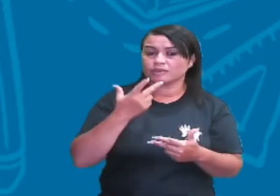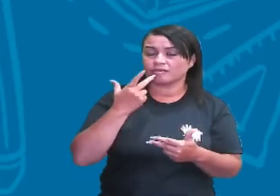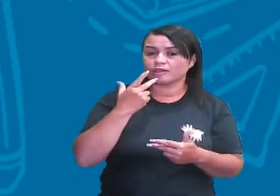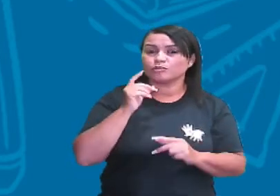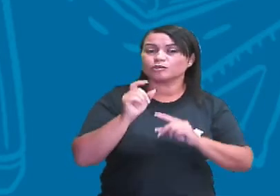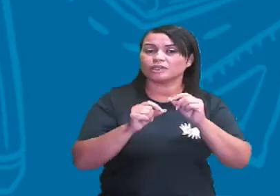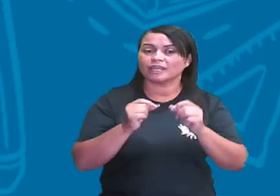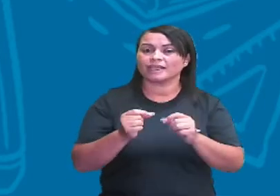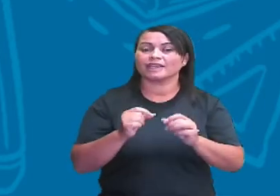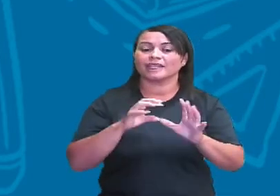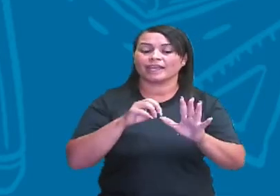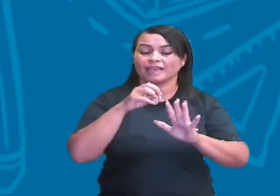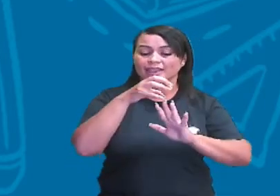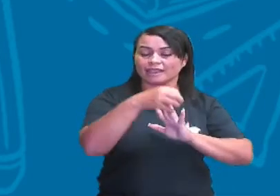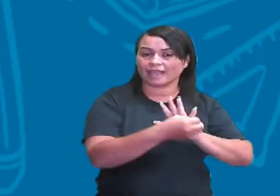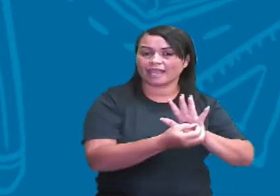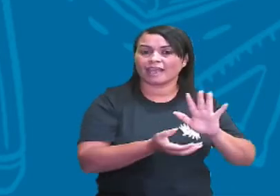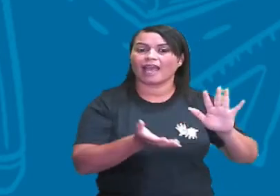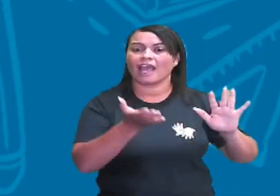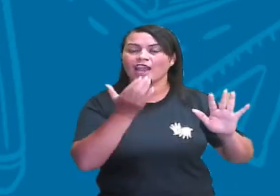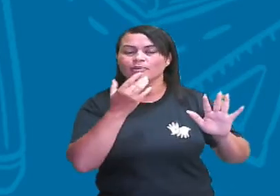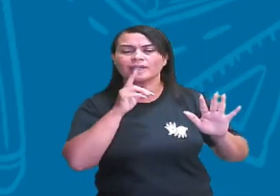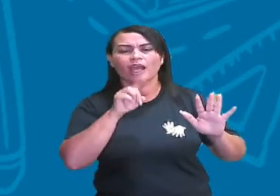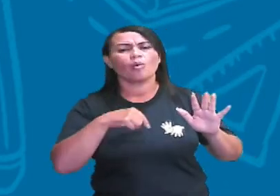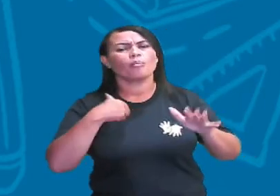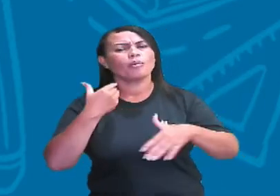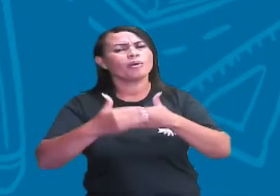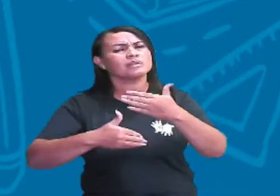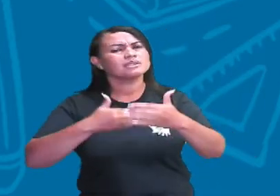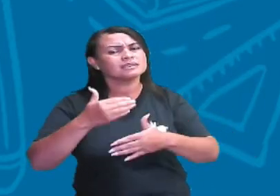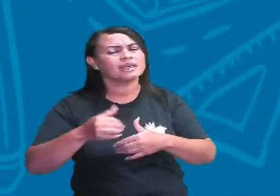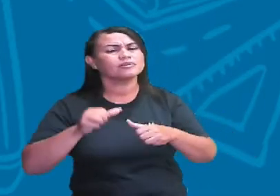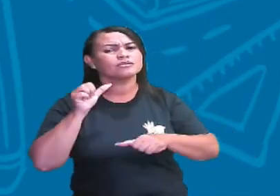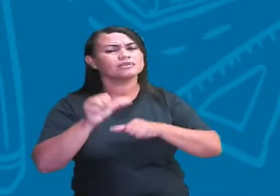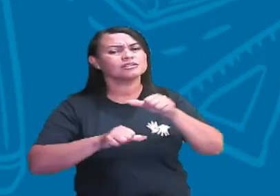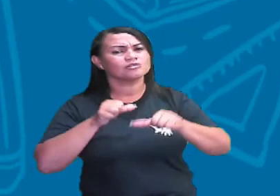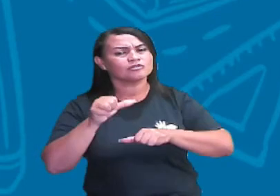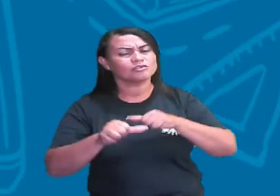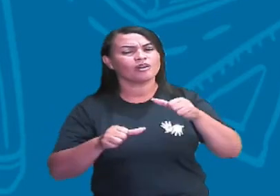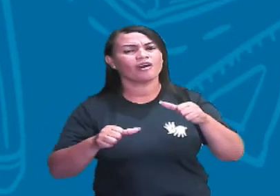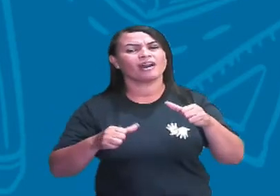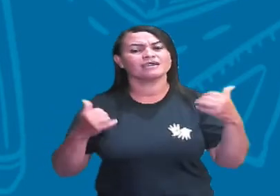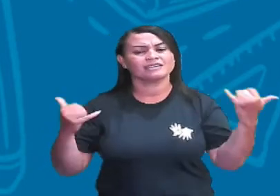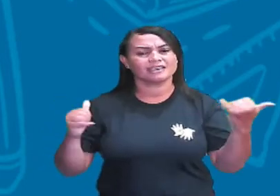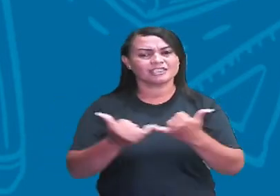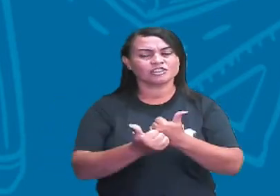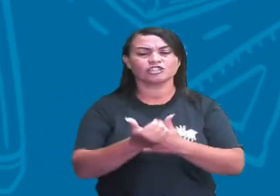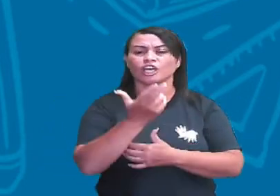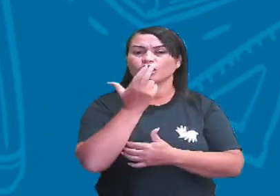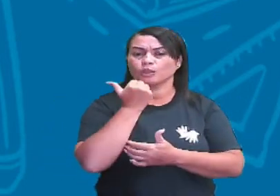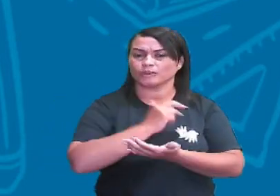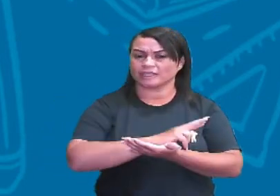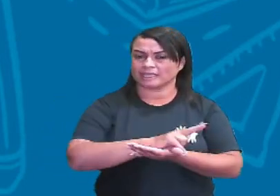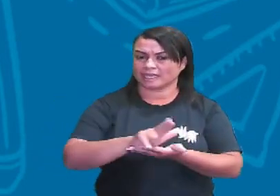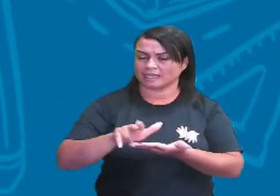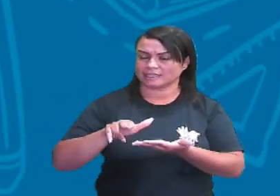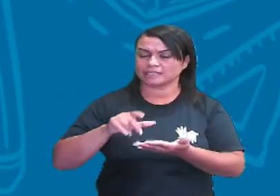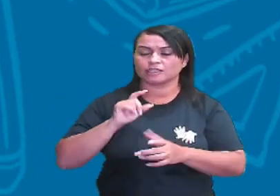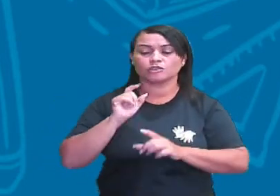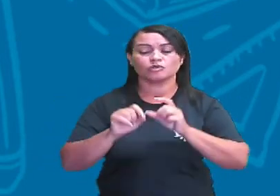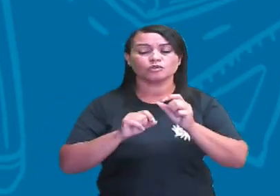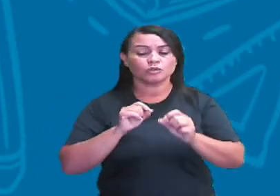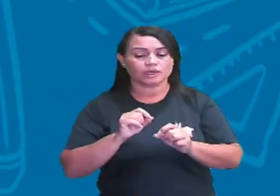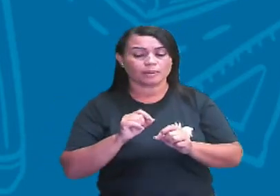a gente, obviamente, vai estar relembrando que é um processo de troca de energia, tá certo? De nutrientes. A cadeia alimentar é